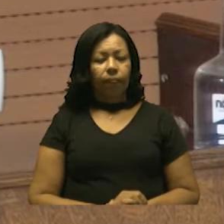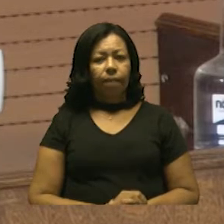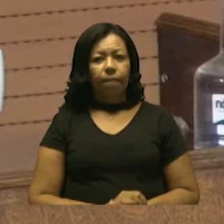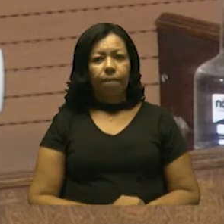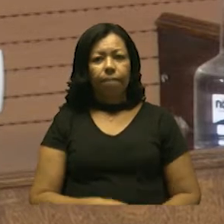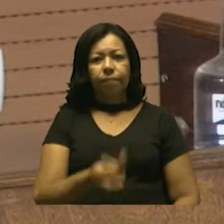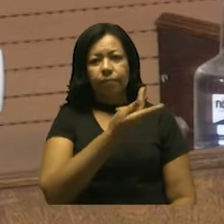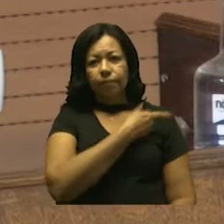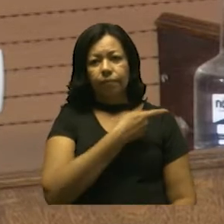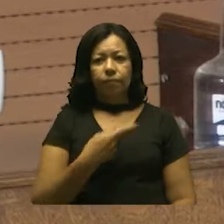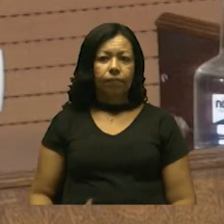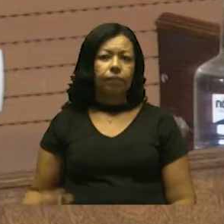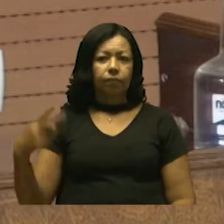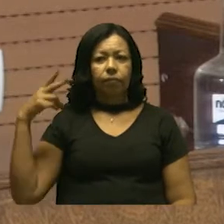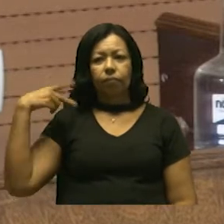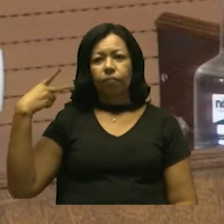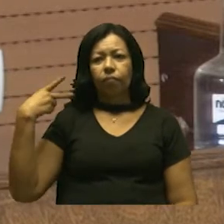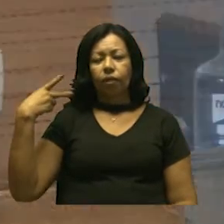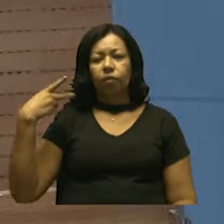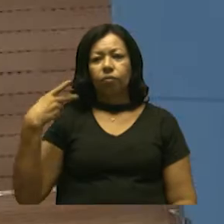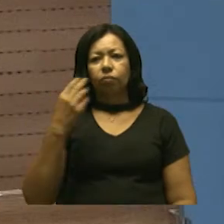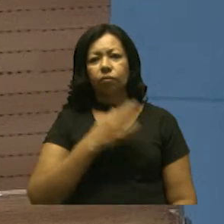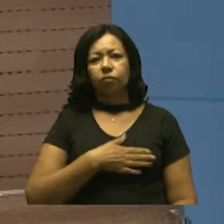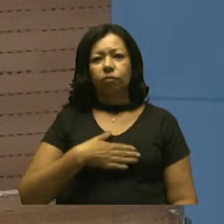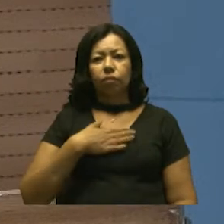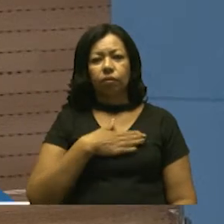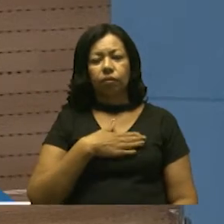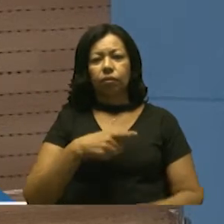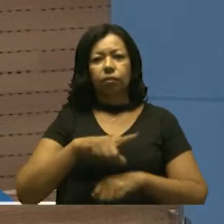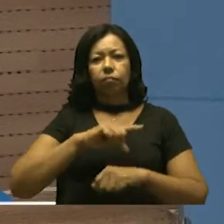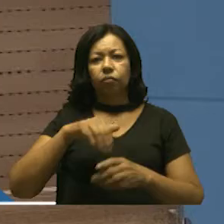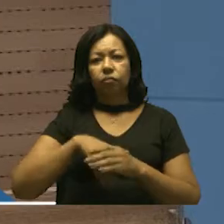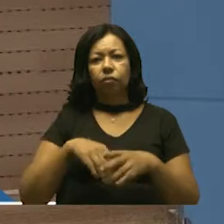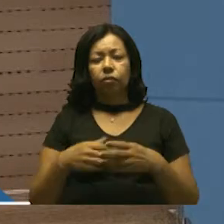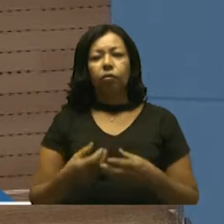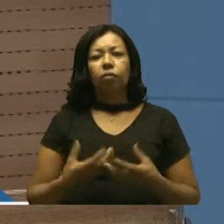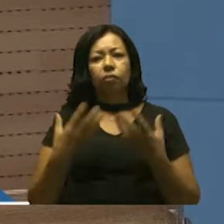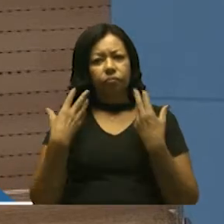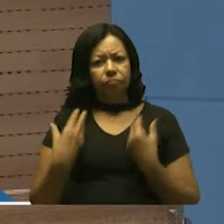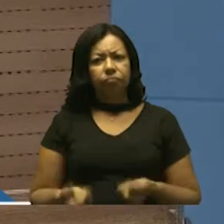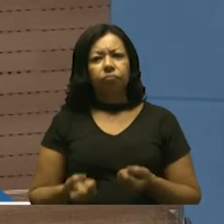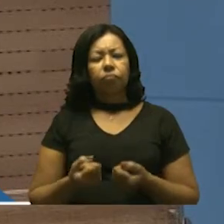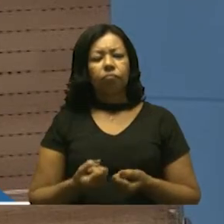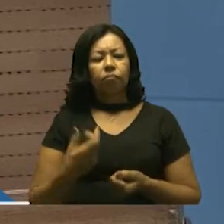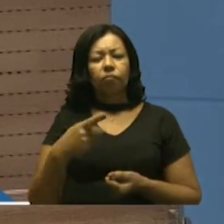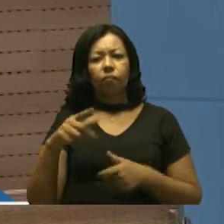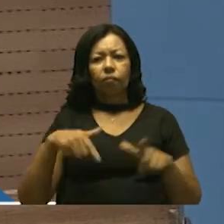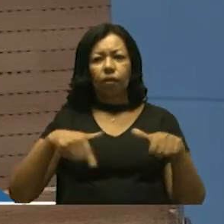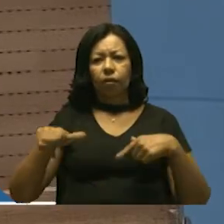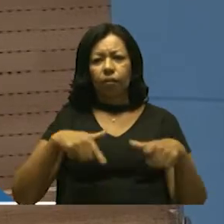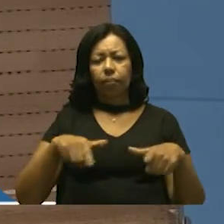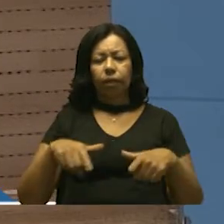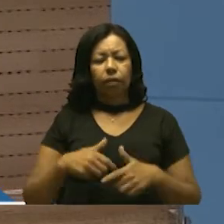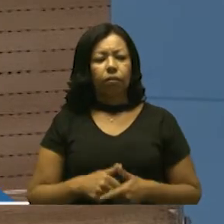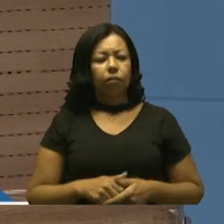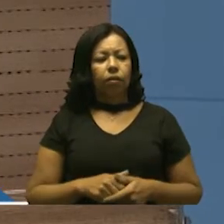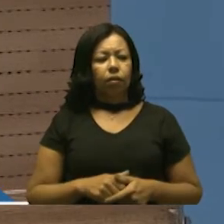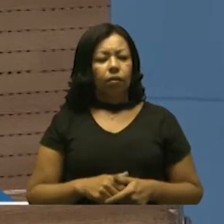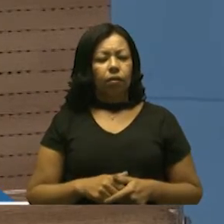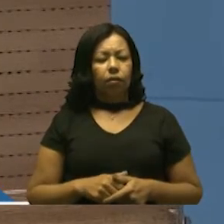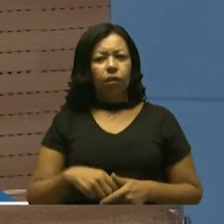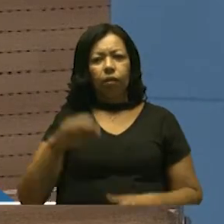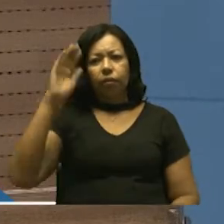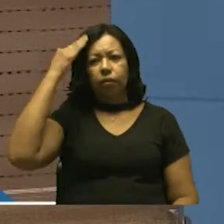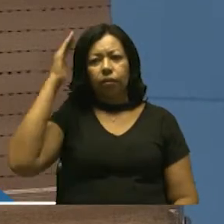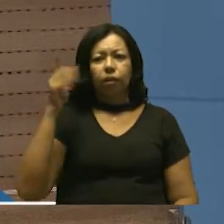Senhor presidente, nobres pares, eu gostaria de antecipar o meu voto favorável, vereador Ivan, a sua propositura, que